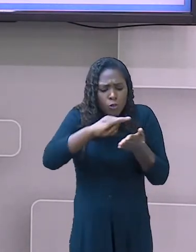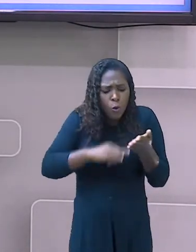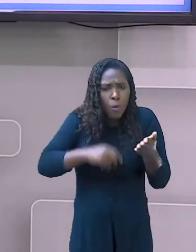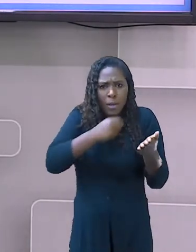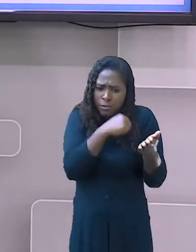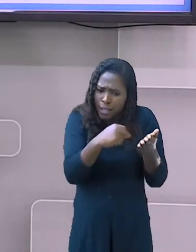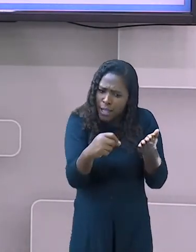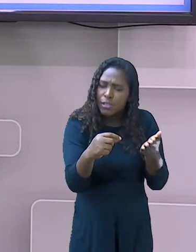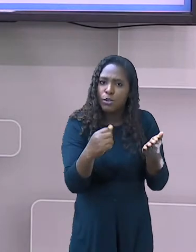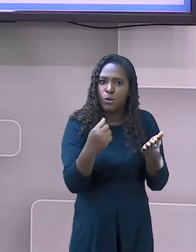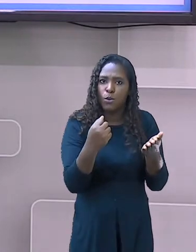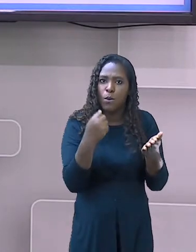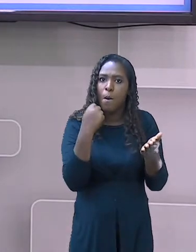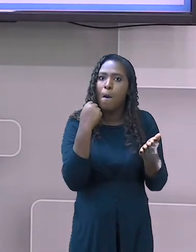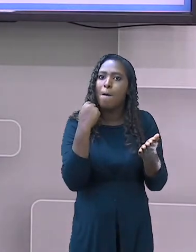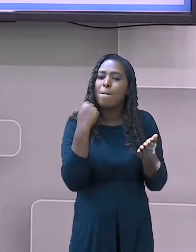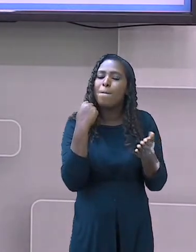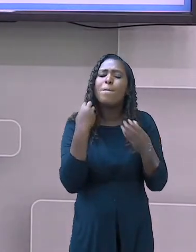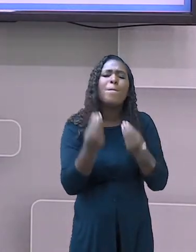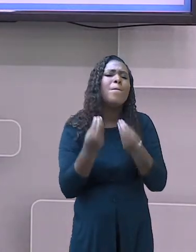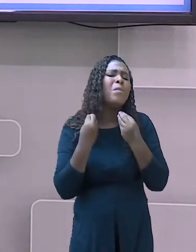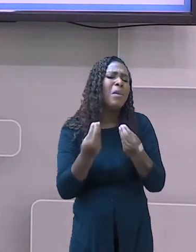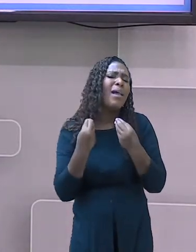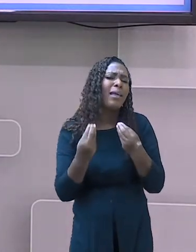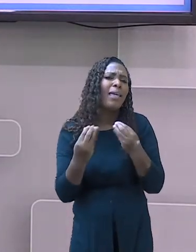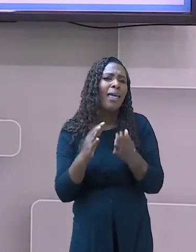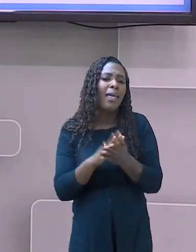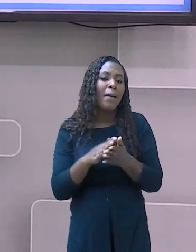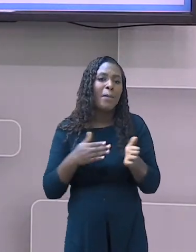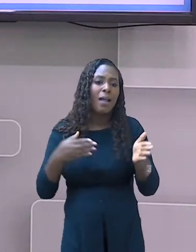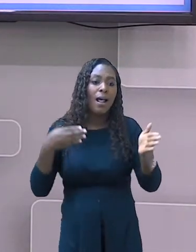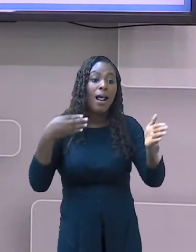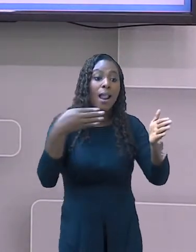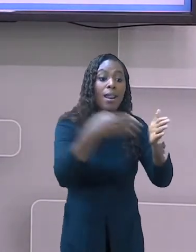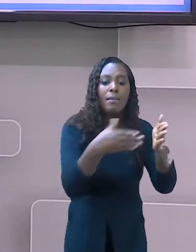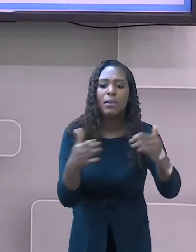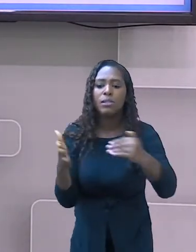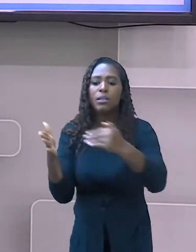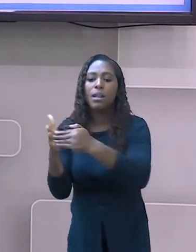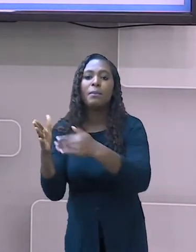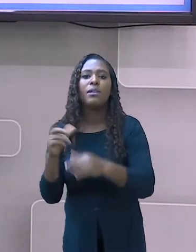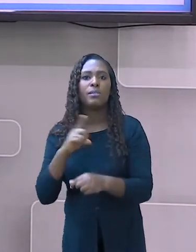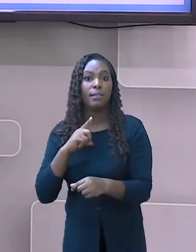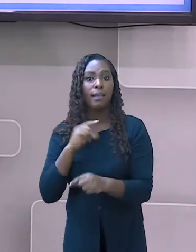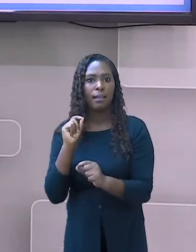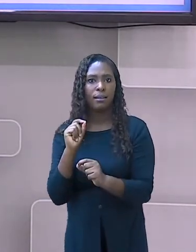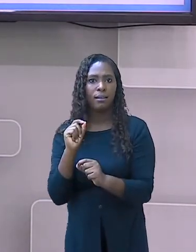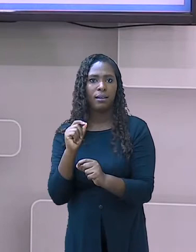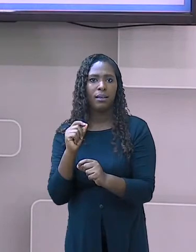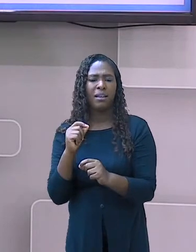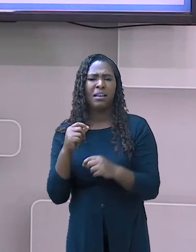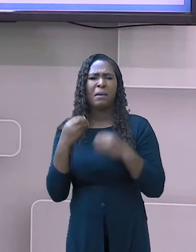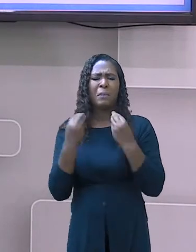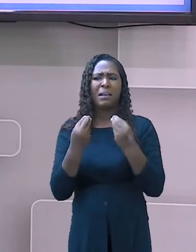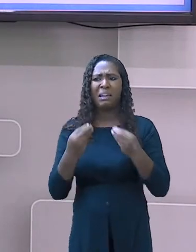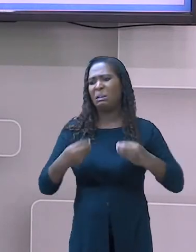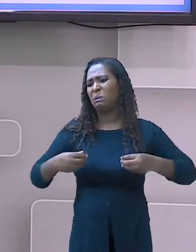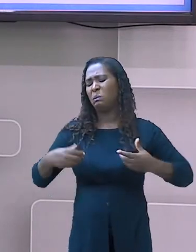espanhóis no território da América do Sul, chamado de Novo Continente.